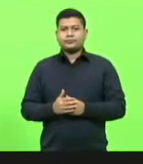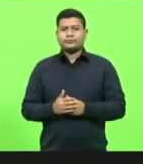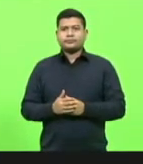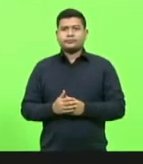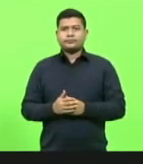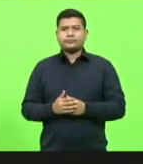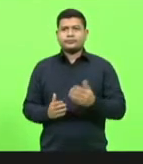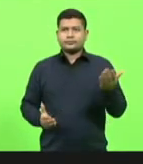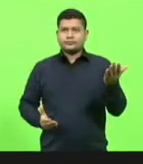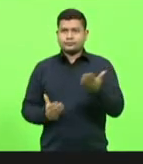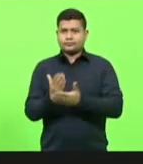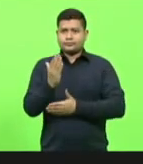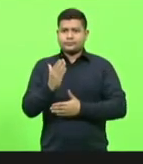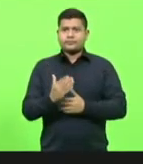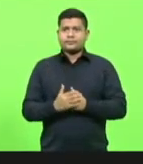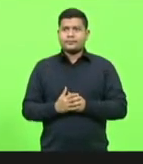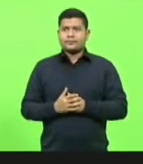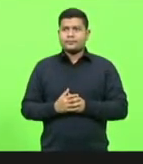Aprovado.